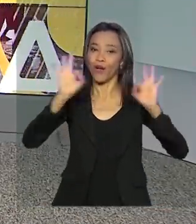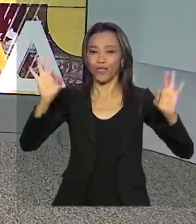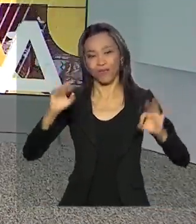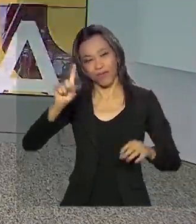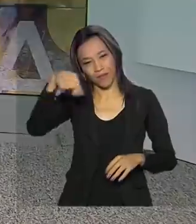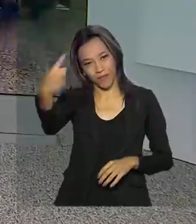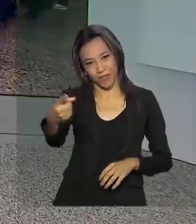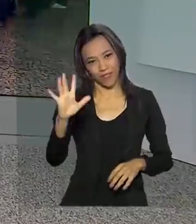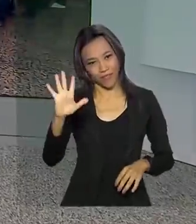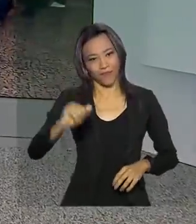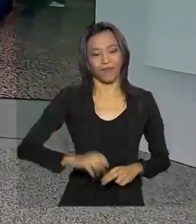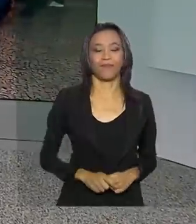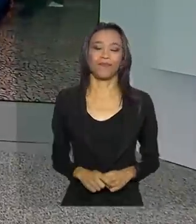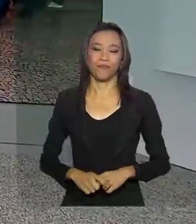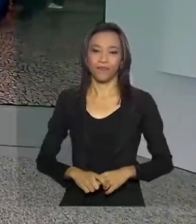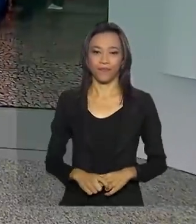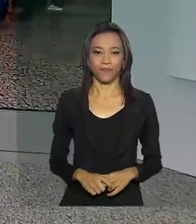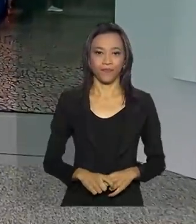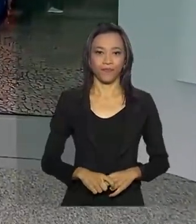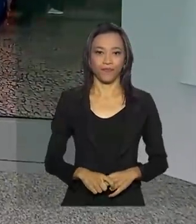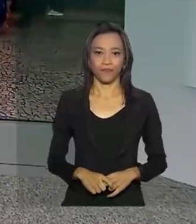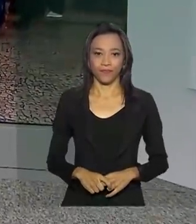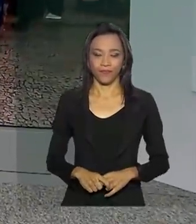Até a próxima. Tchau. Tchau.